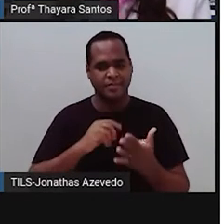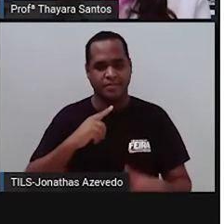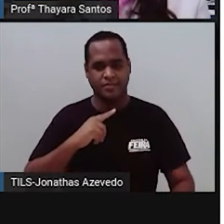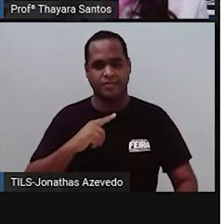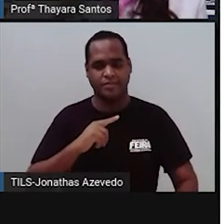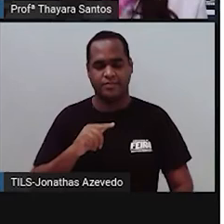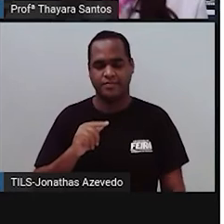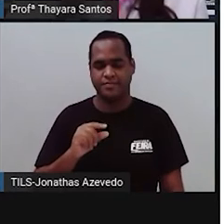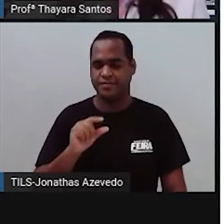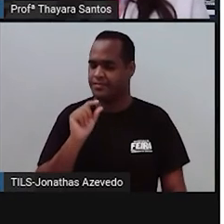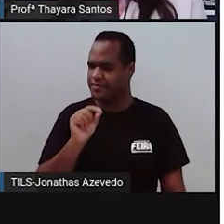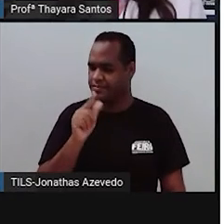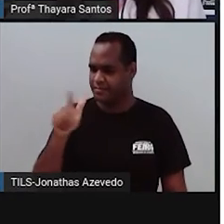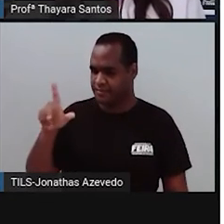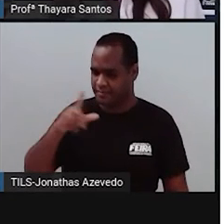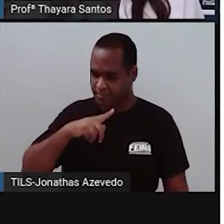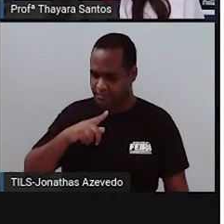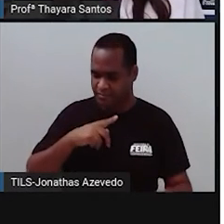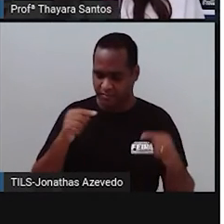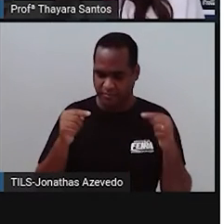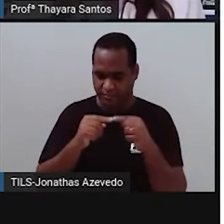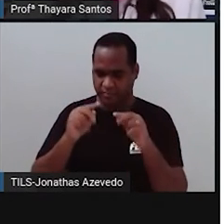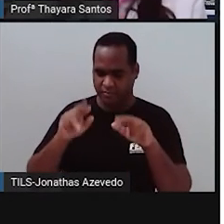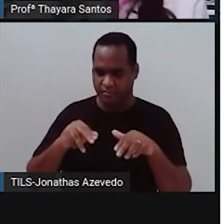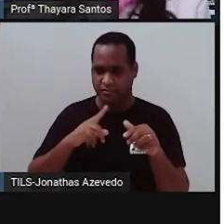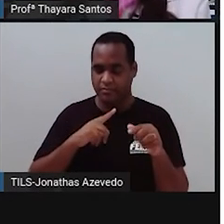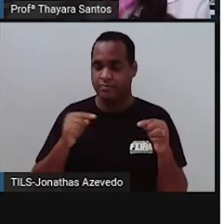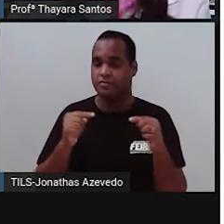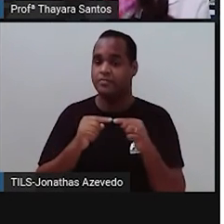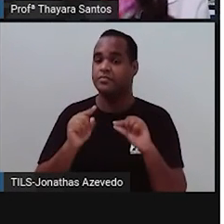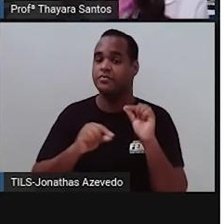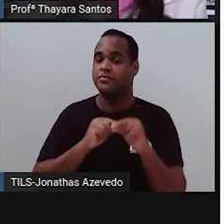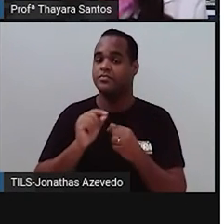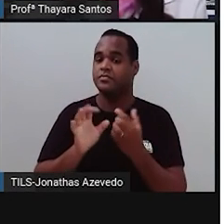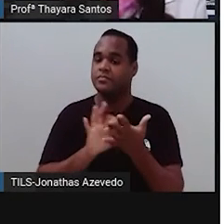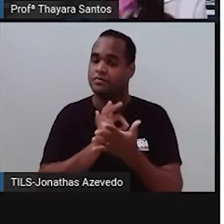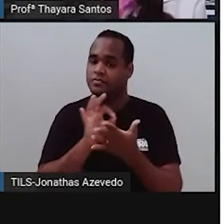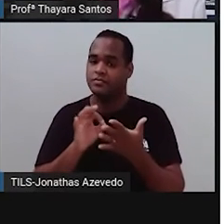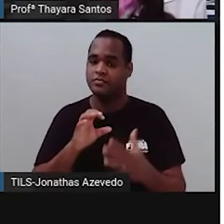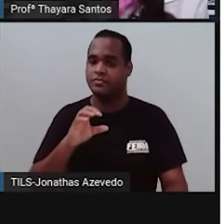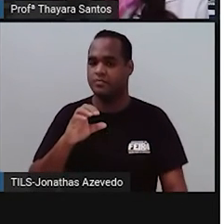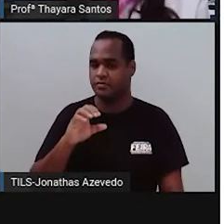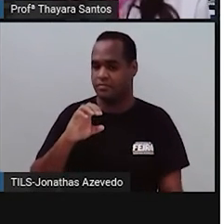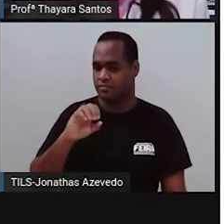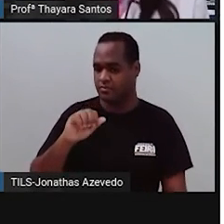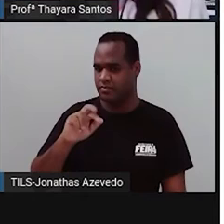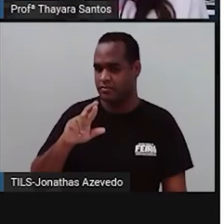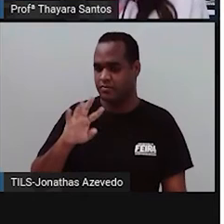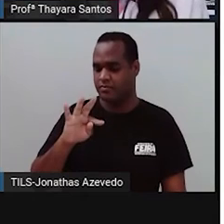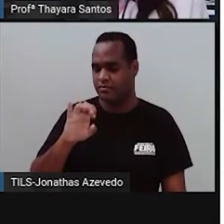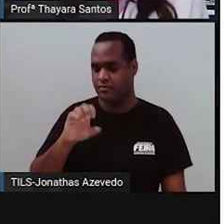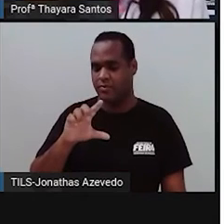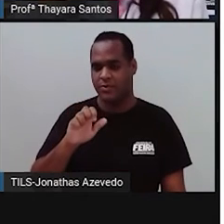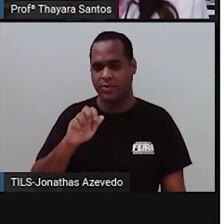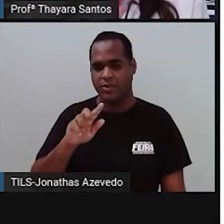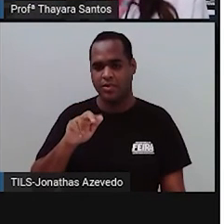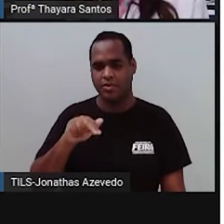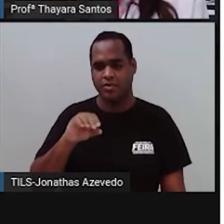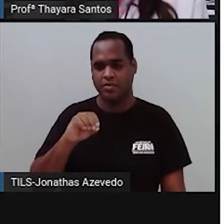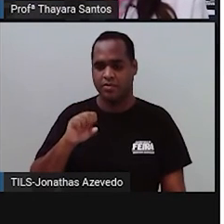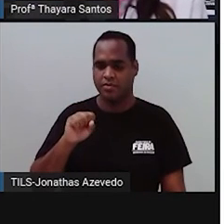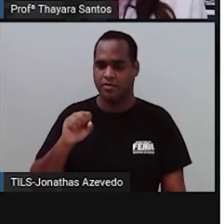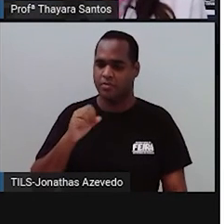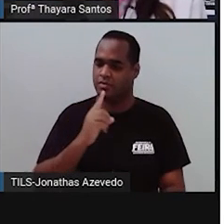O segundo tipo de tecido conjuntivo que eu trouxe para vocês é o tecido conjuntivo cartilaginoso. Como o nome já está dizendo, ele é